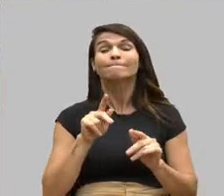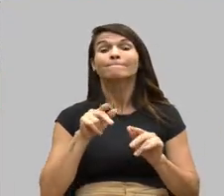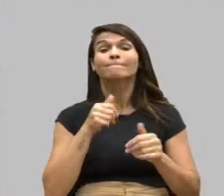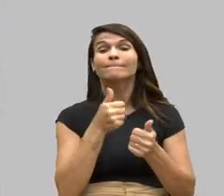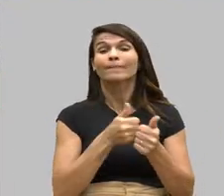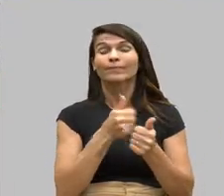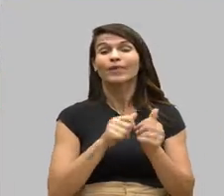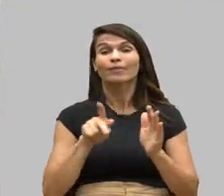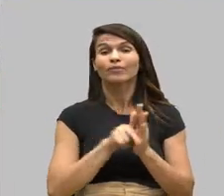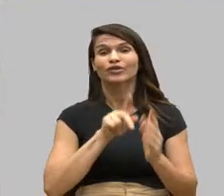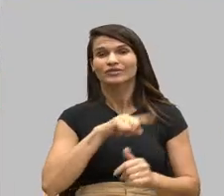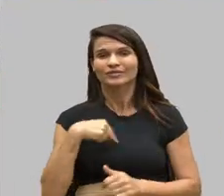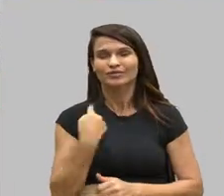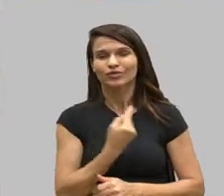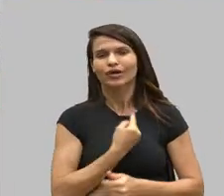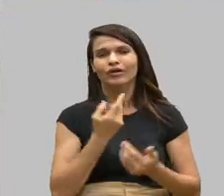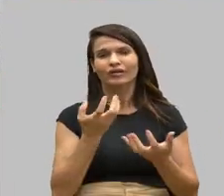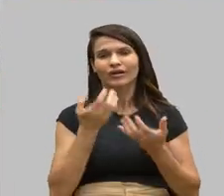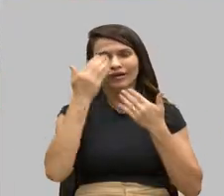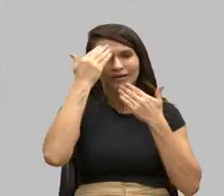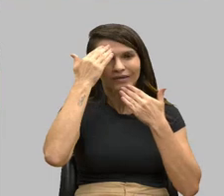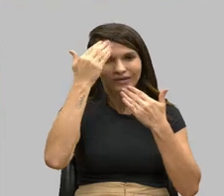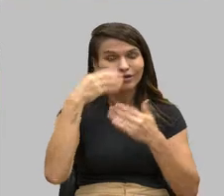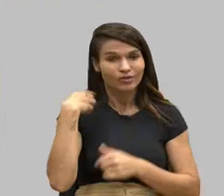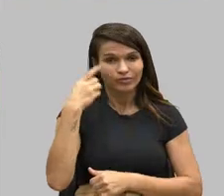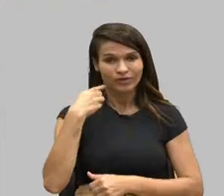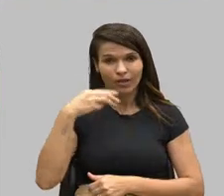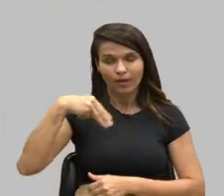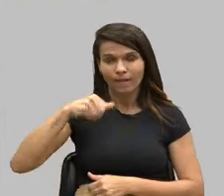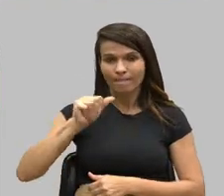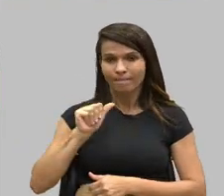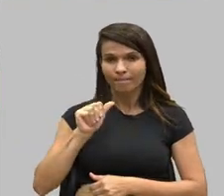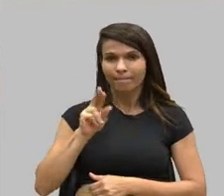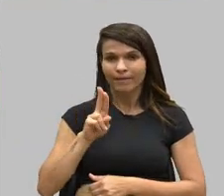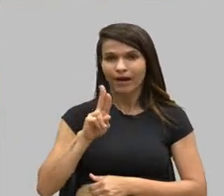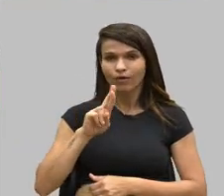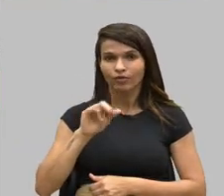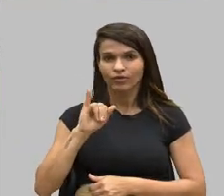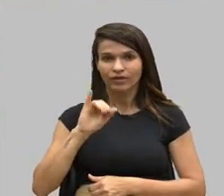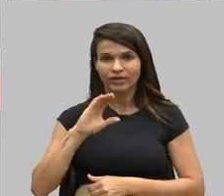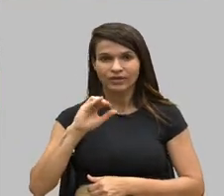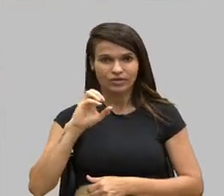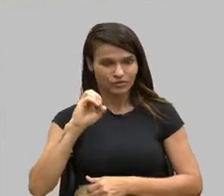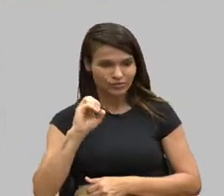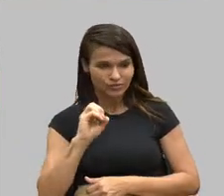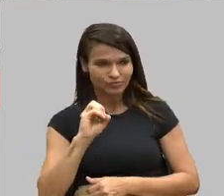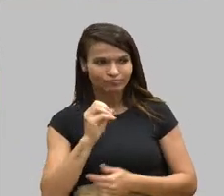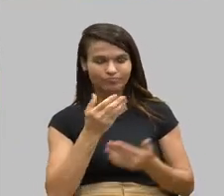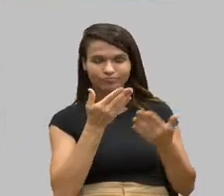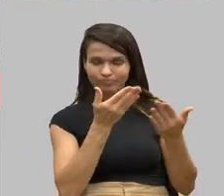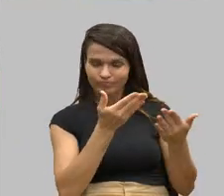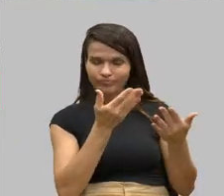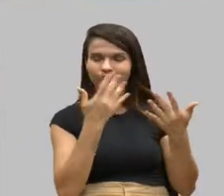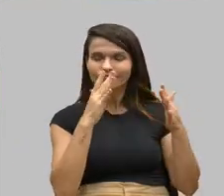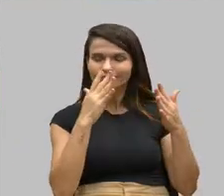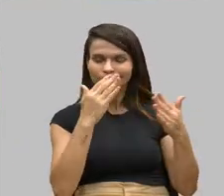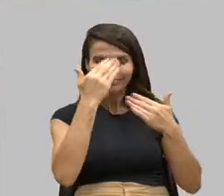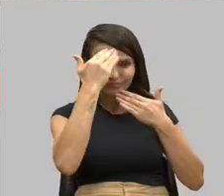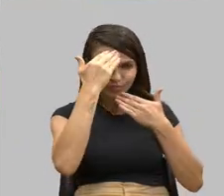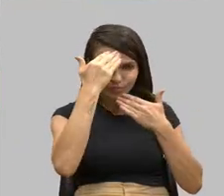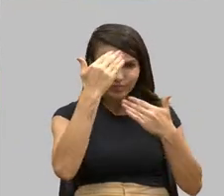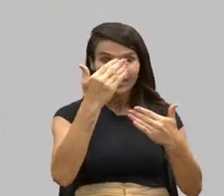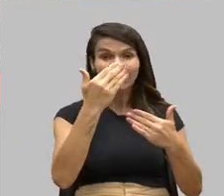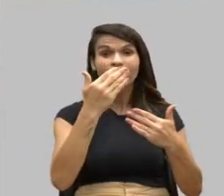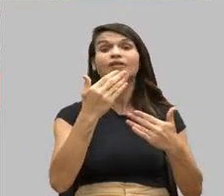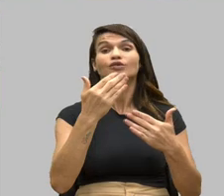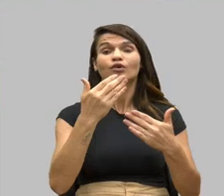imensamente ao debutado doutor Maurício, o senhor é gente, o senhor é gente. Muito obrigado por